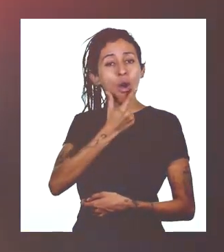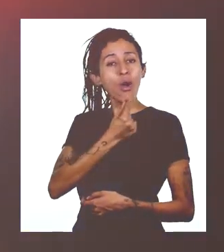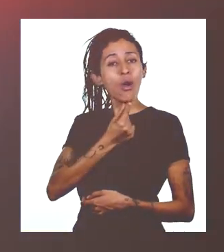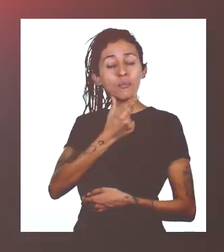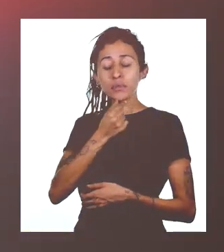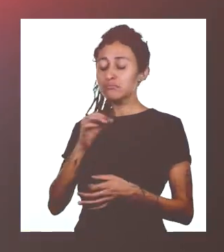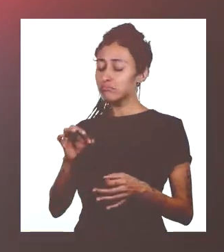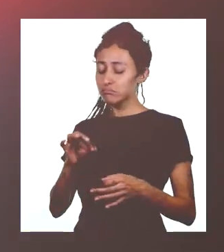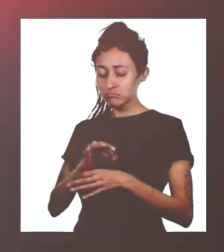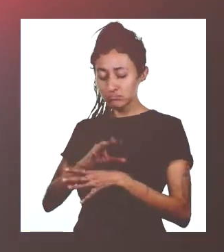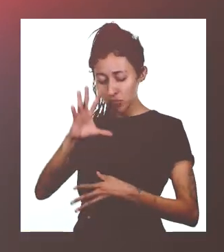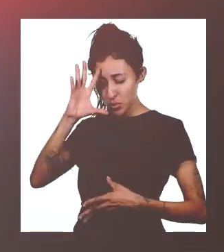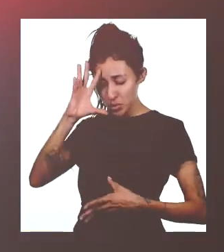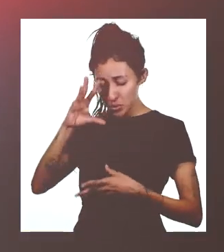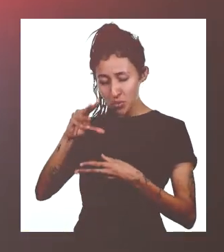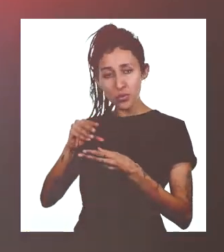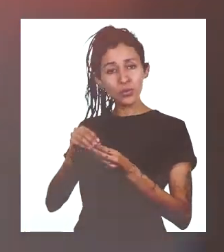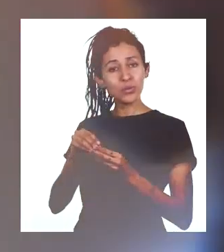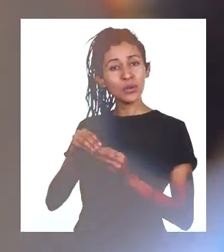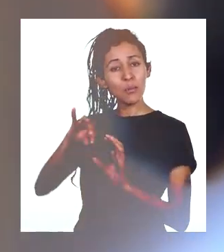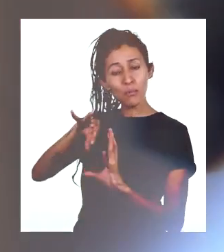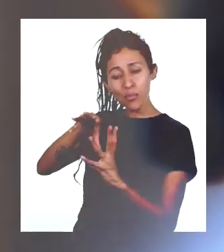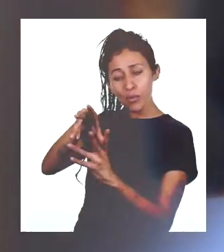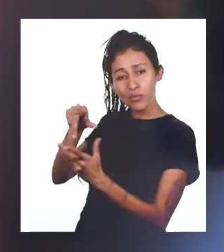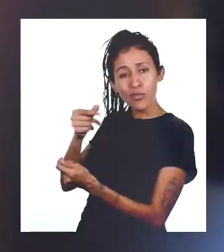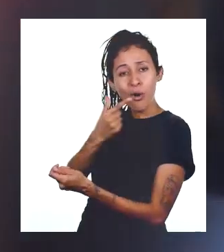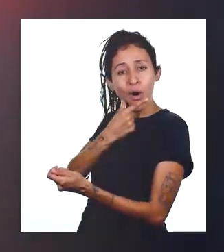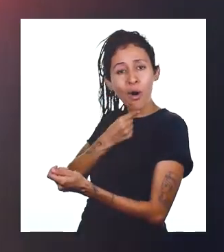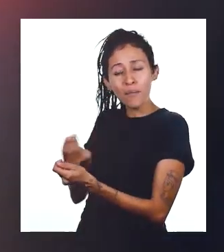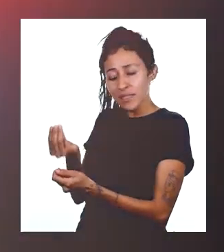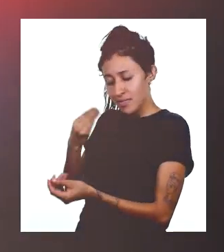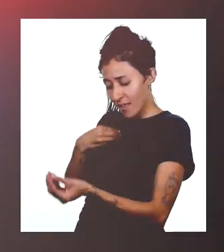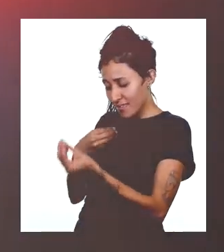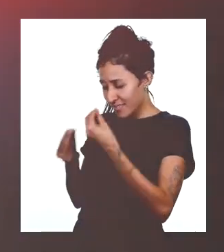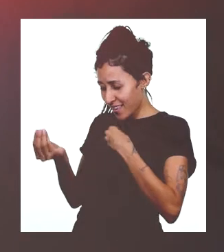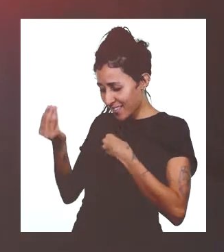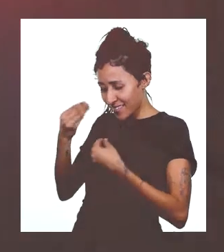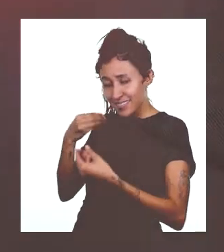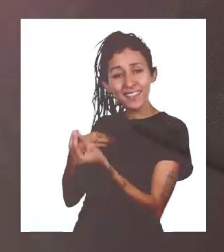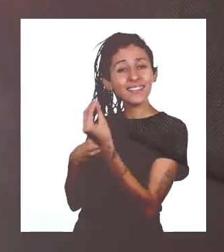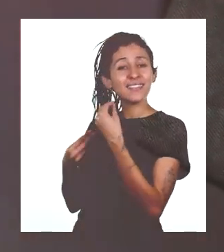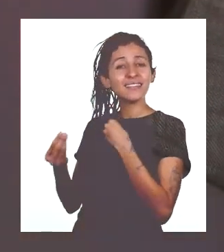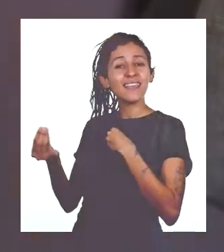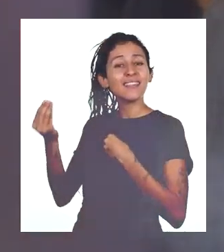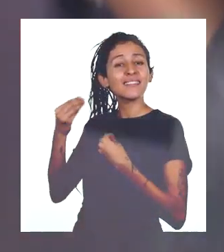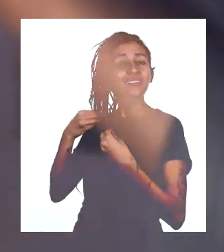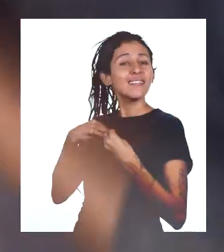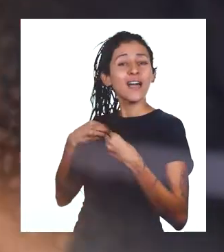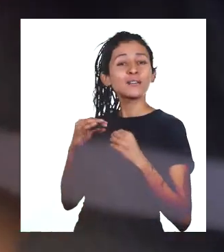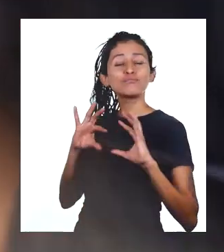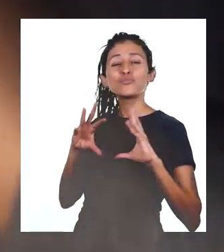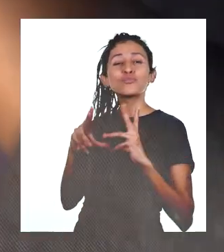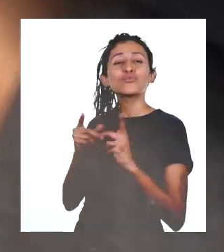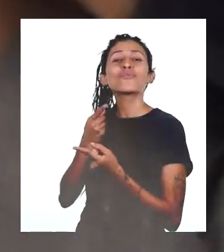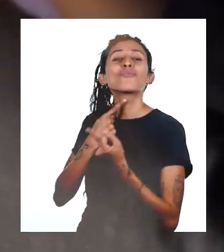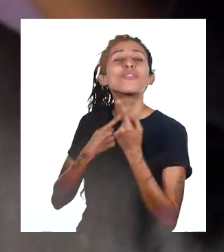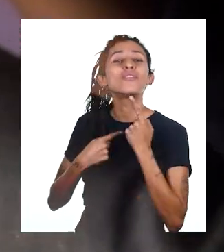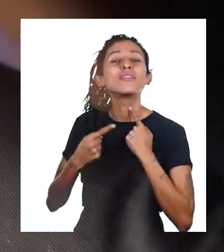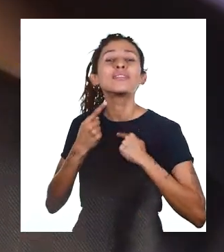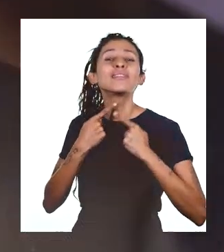Que o mundo masculino tudo lhe daria Do que